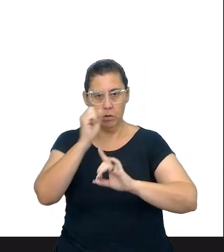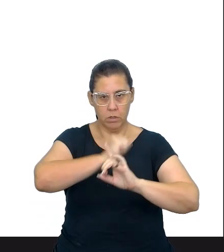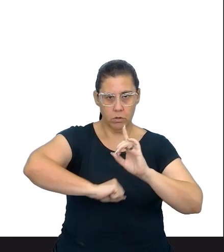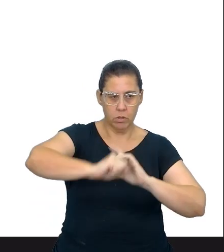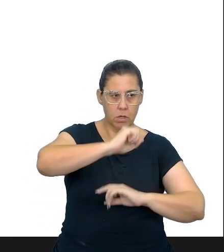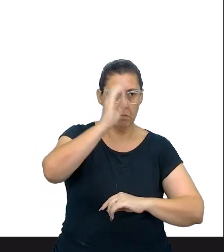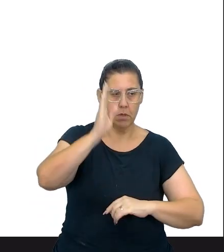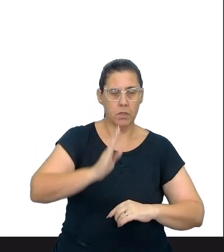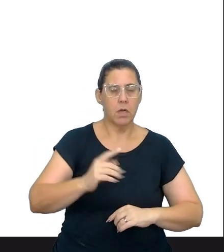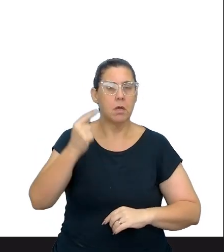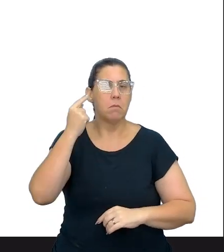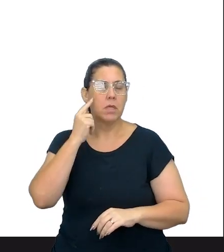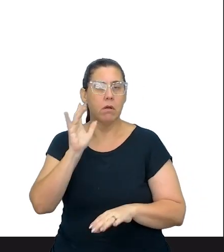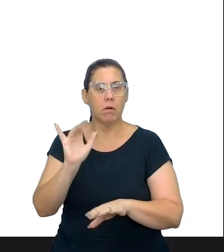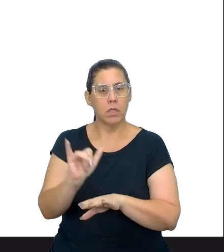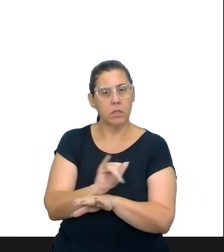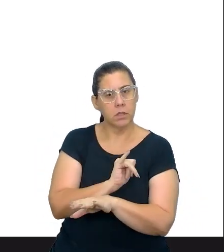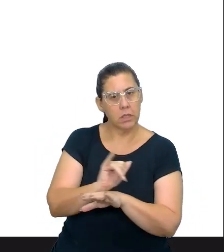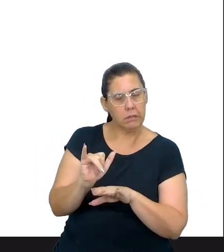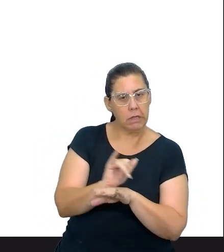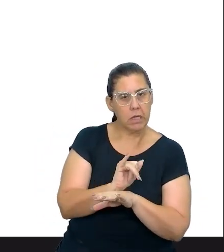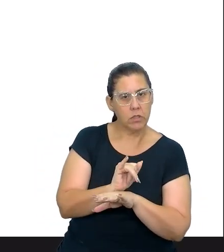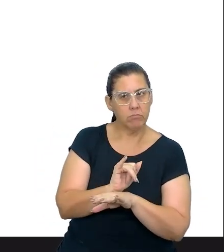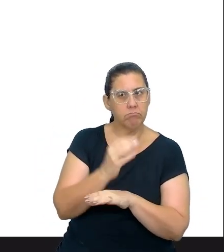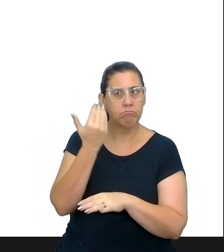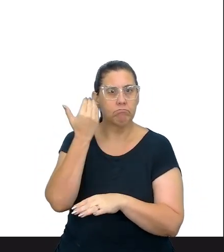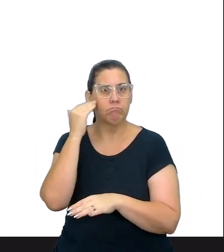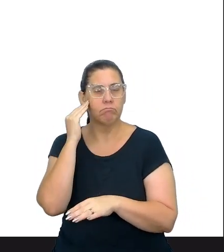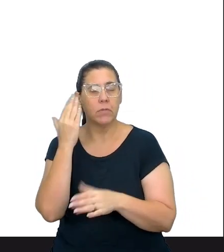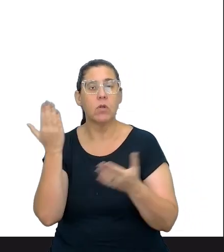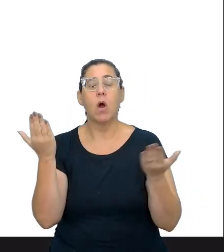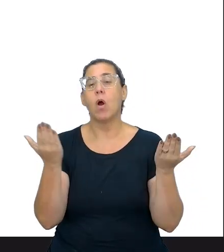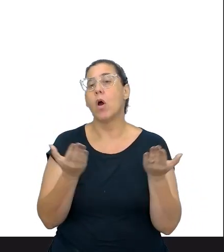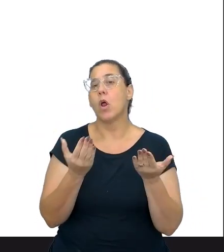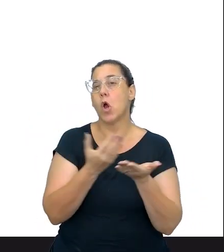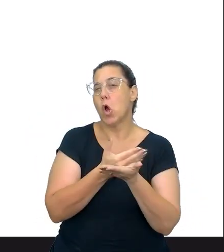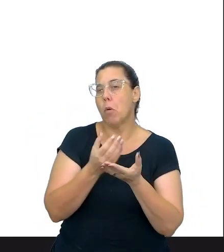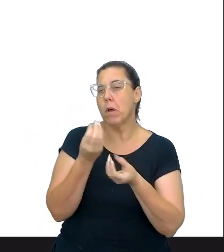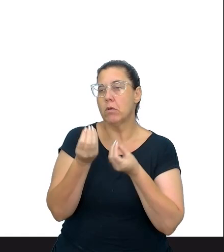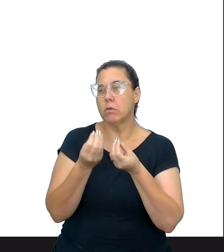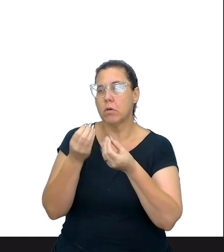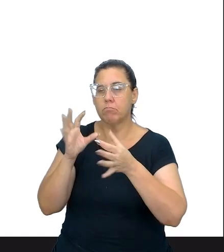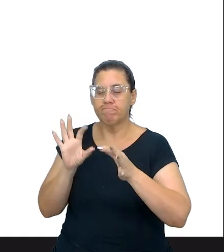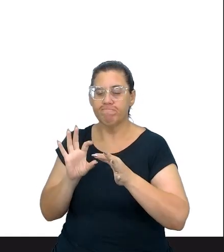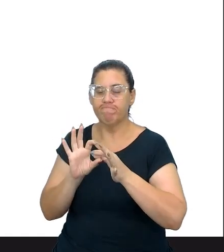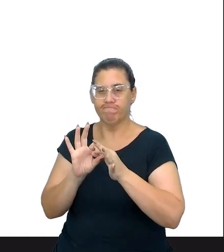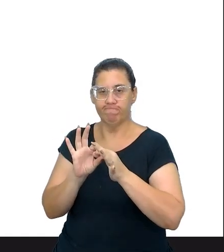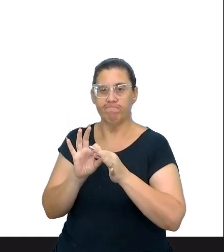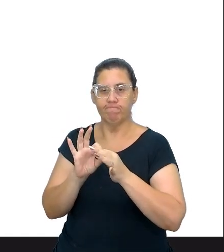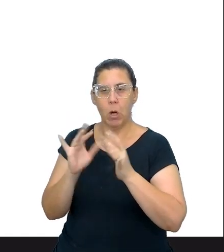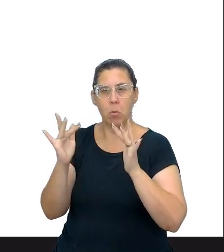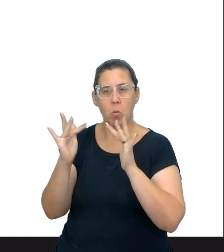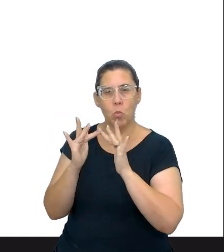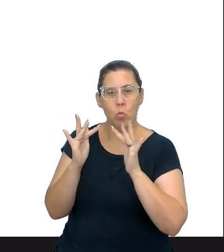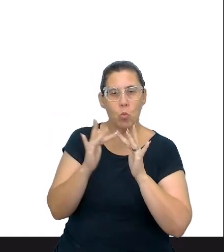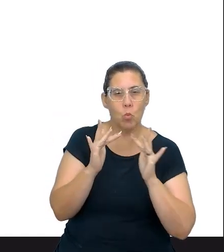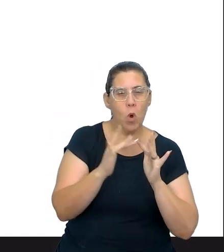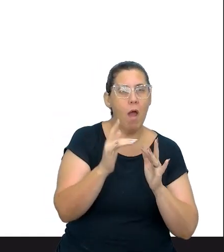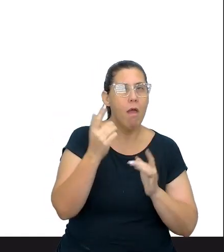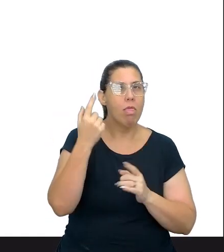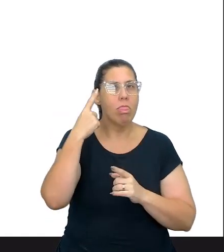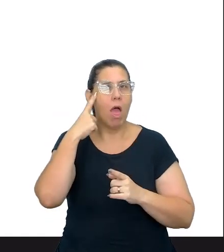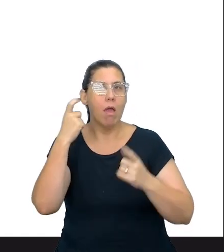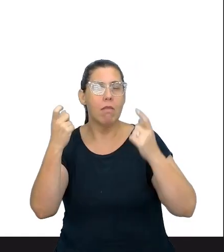e pensar nas estratégias argumentativas. Então, agora ele começa o quê? Ele encaça as suas ideias, né? Onde ele vai partir?